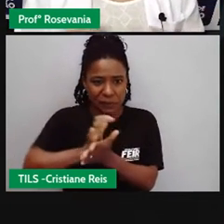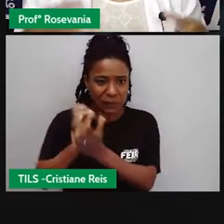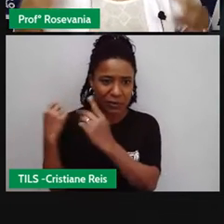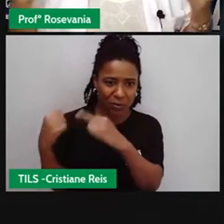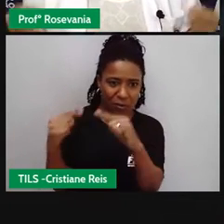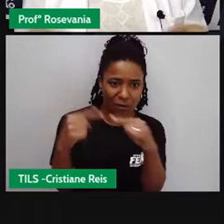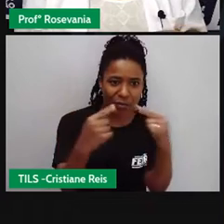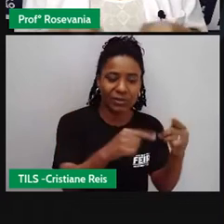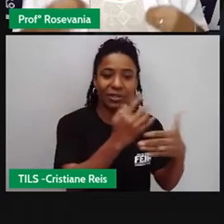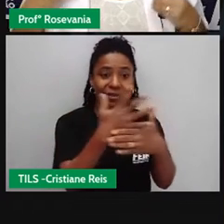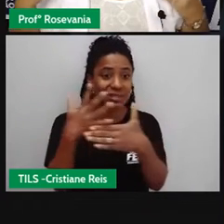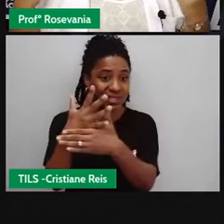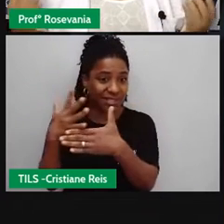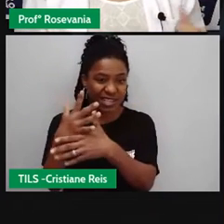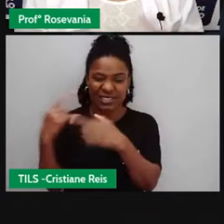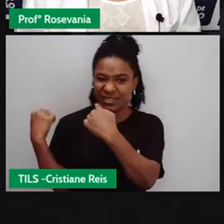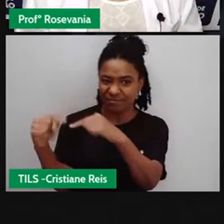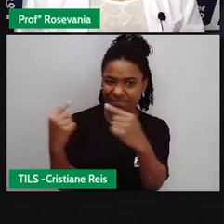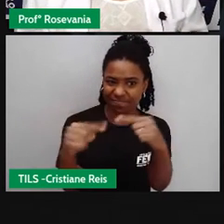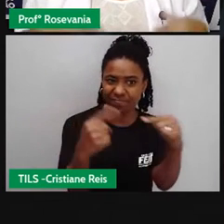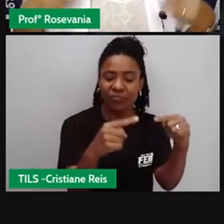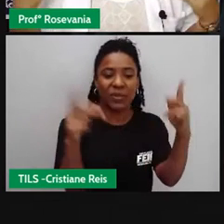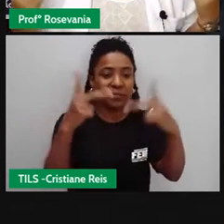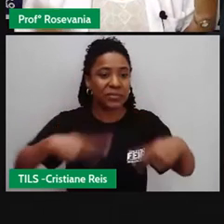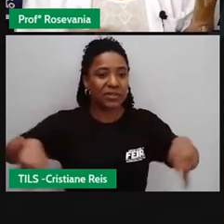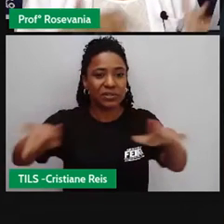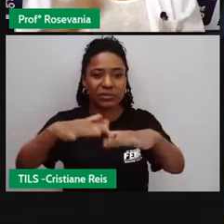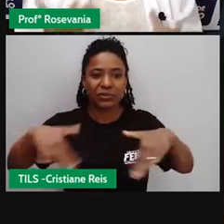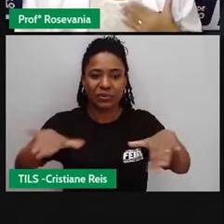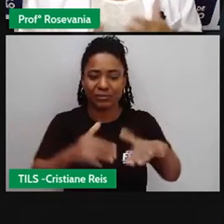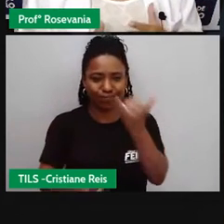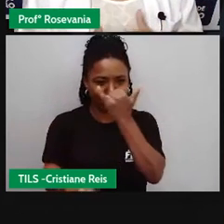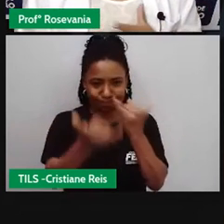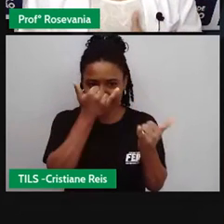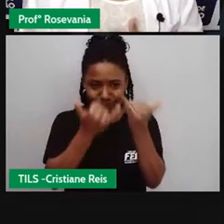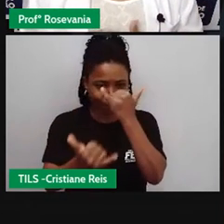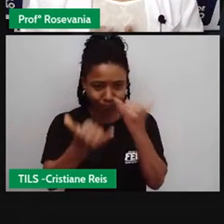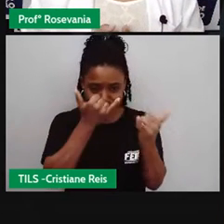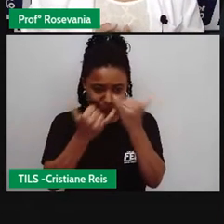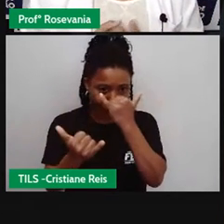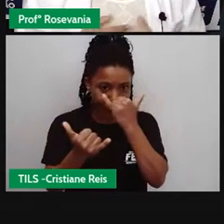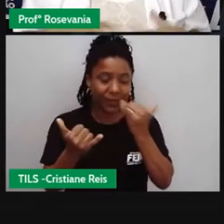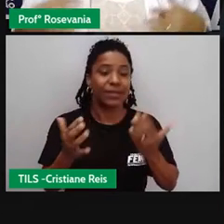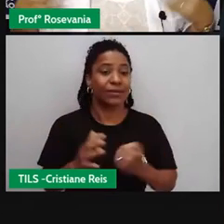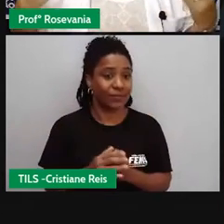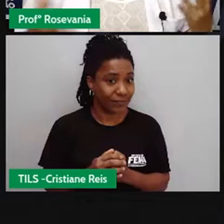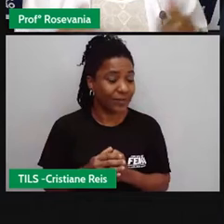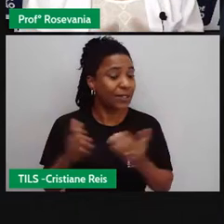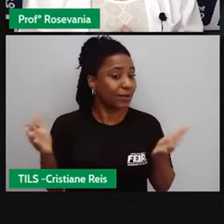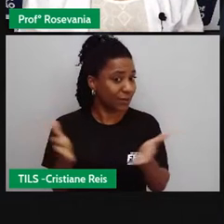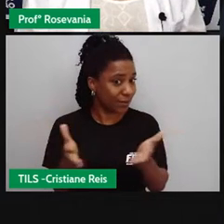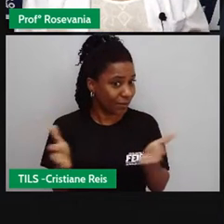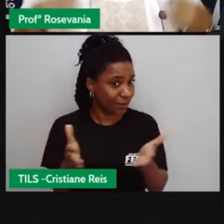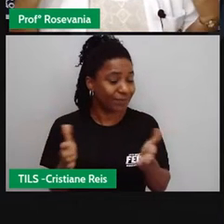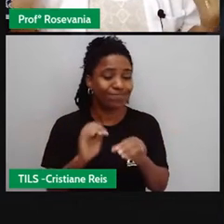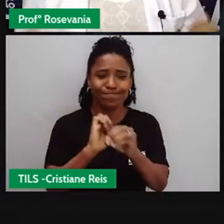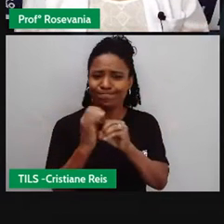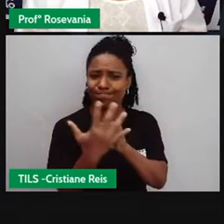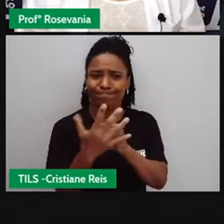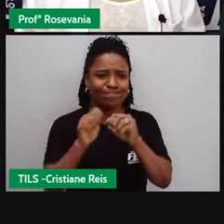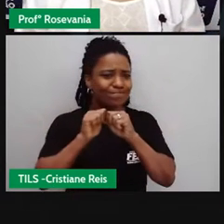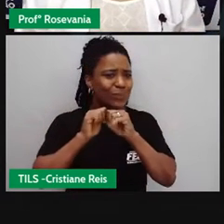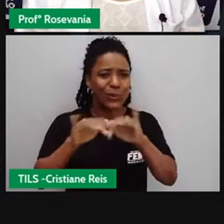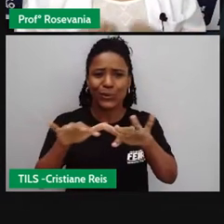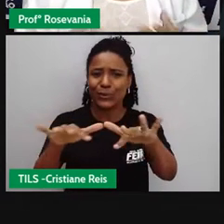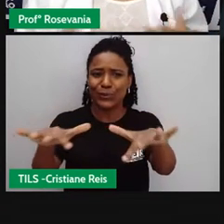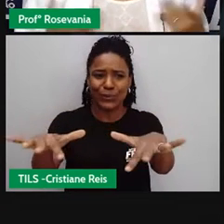cidades, destruído até populações. Olha o caso agora desse período, né, que a gente tá vivendo de pandemia. Quanta